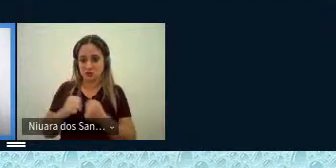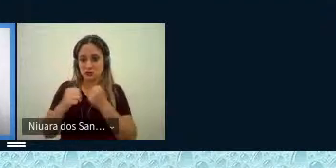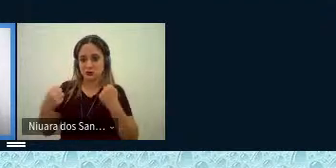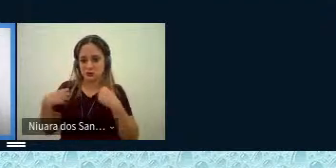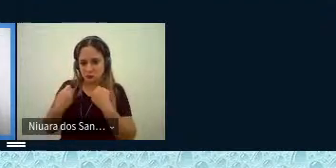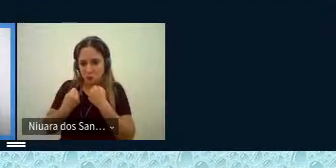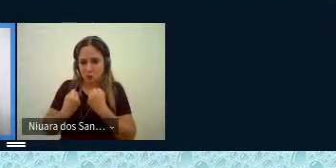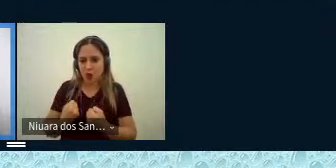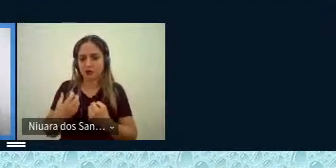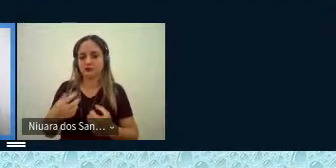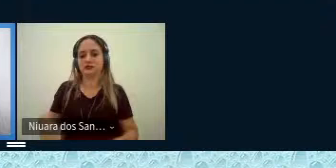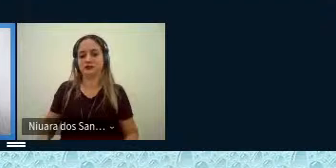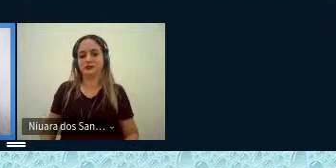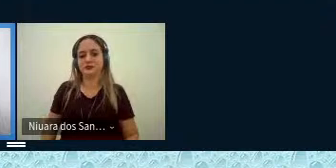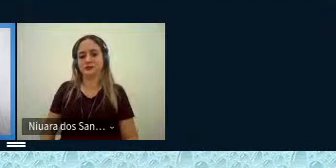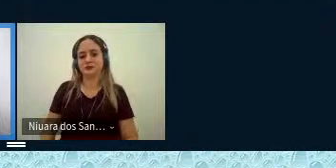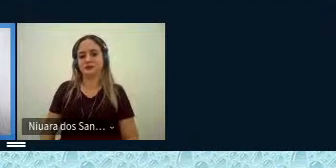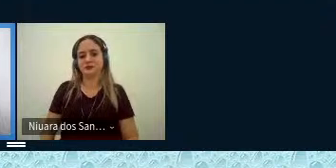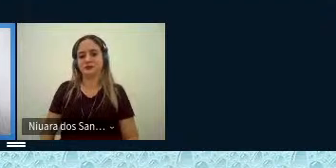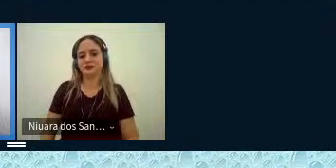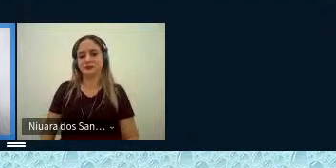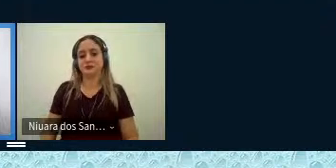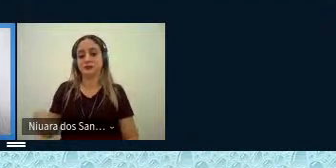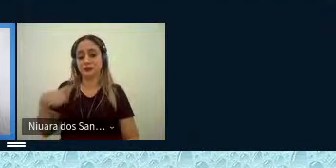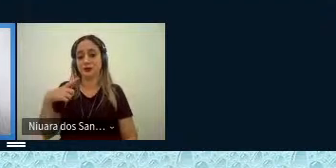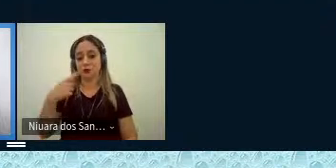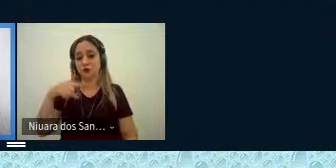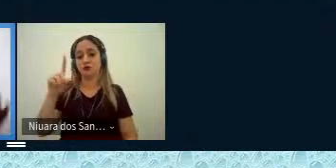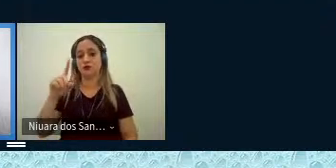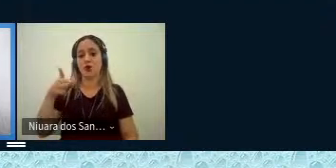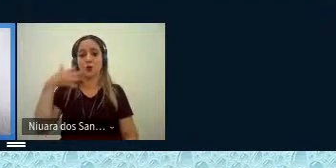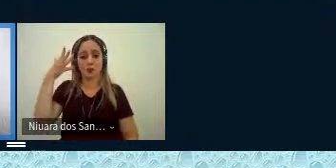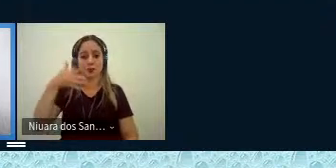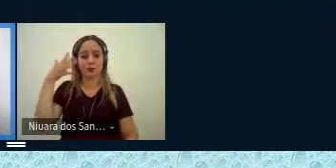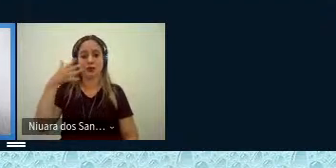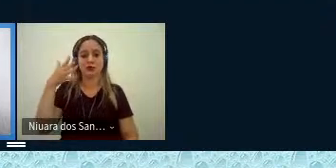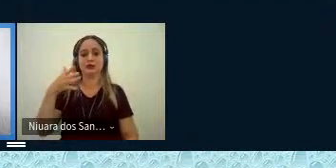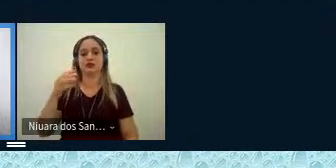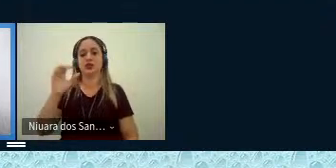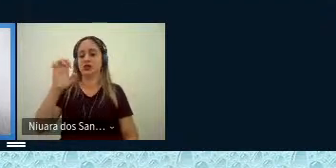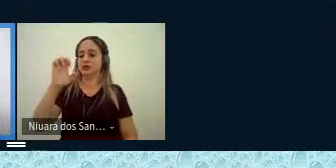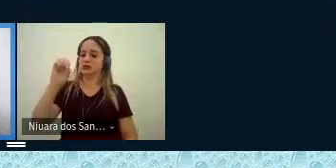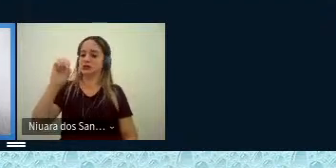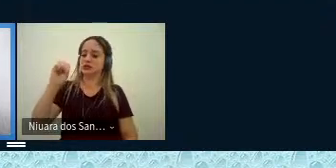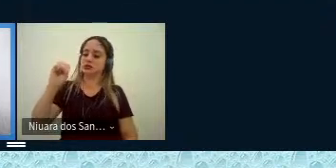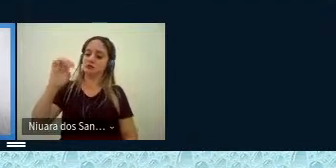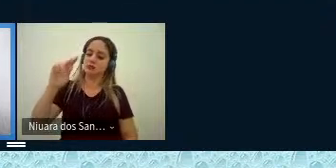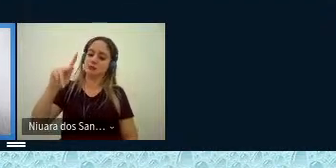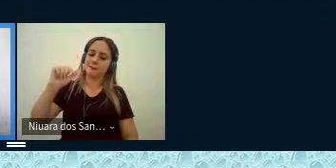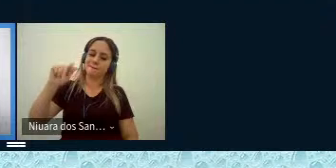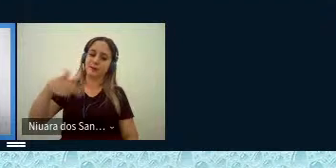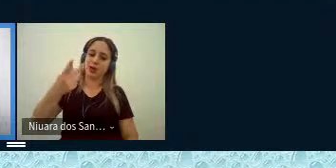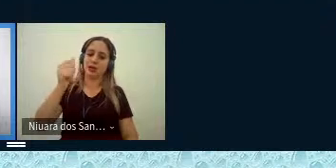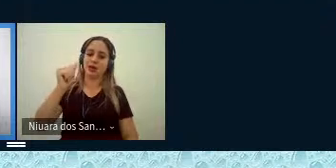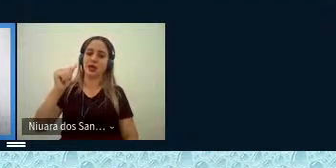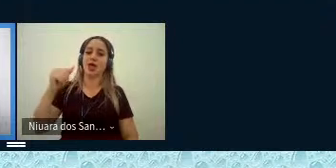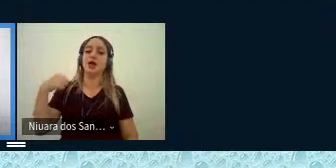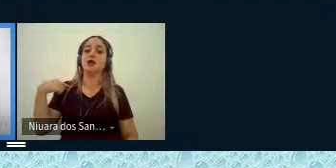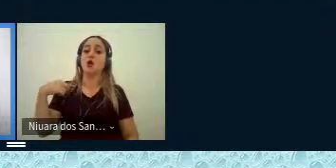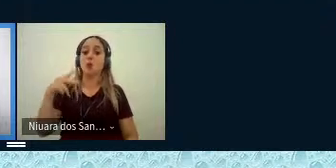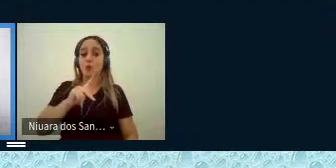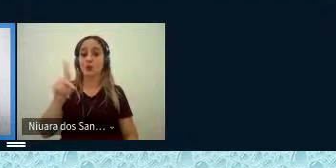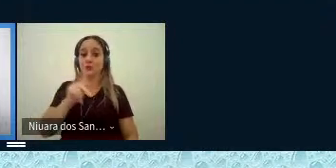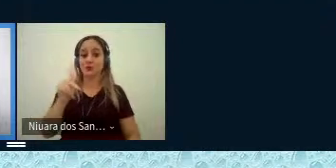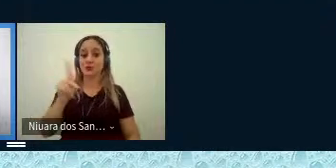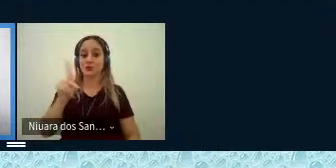sólido. Para isso, eu estive em um evento na Espanha com a minha orientadora e lá na Espanha o professor,